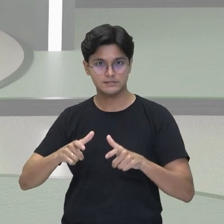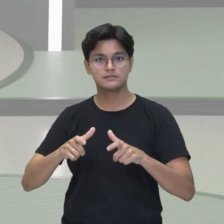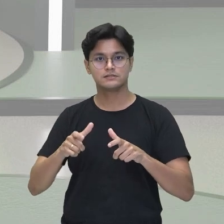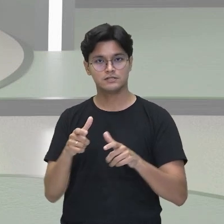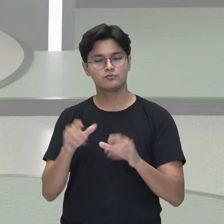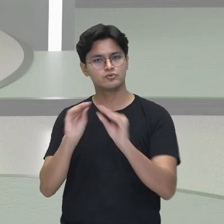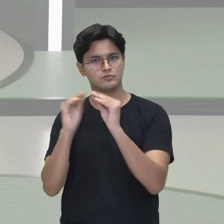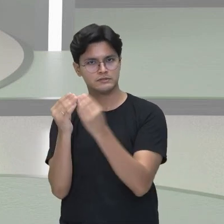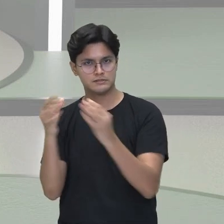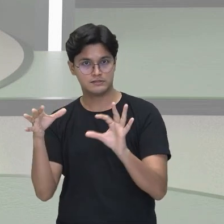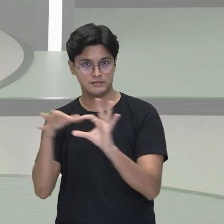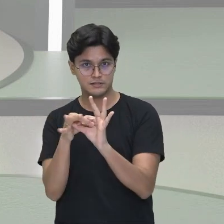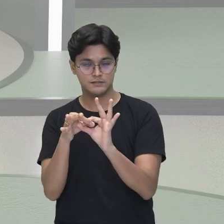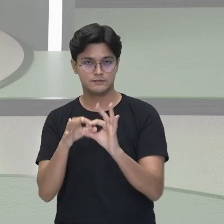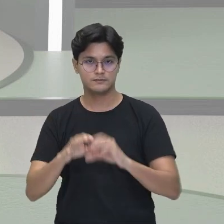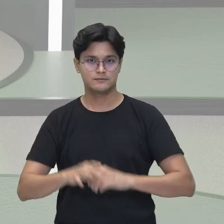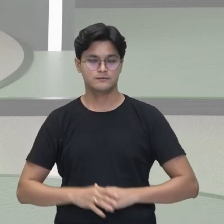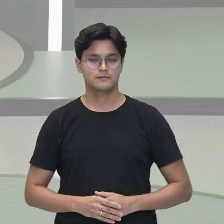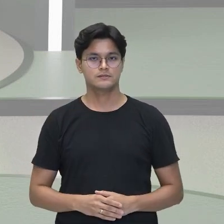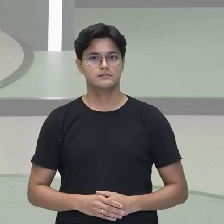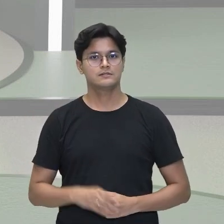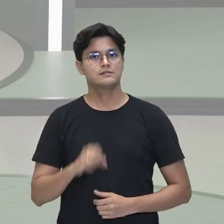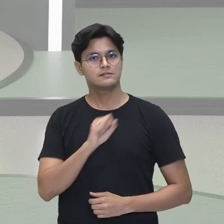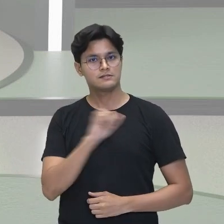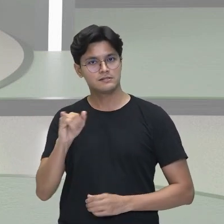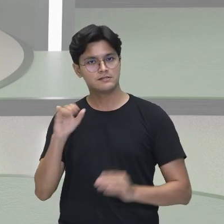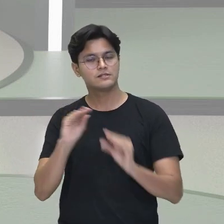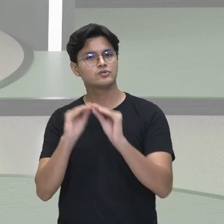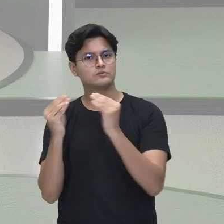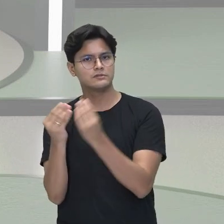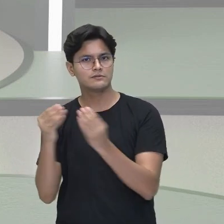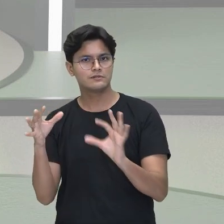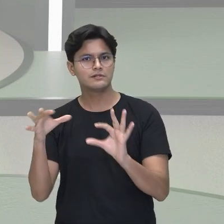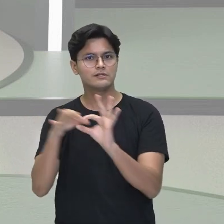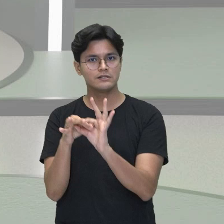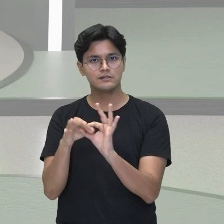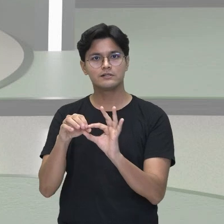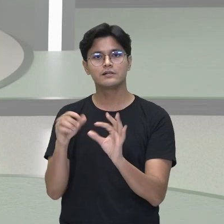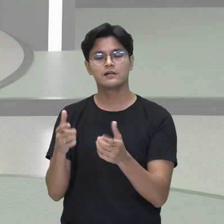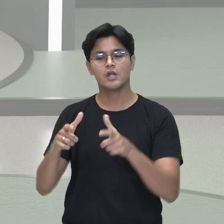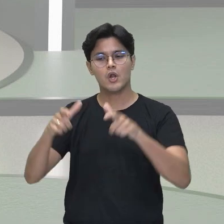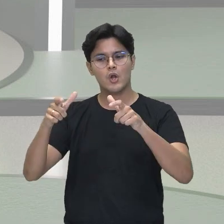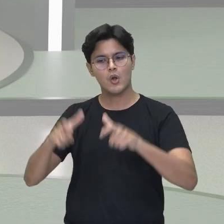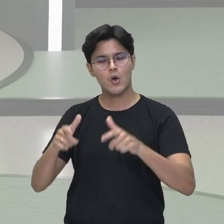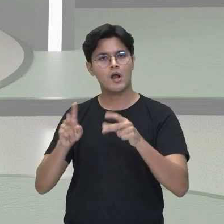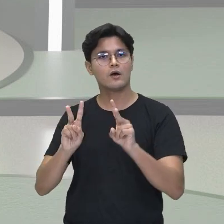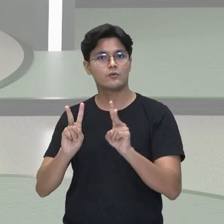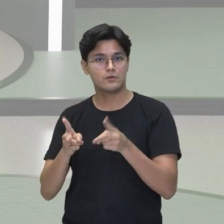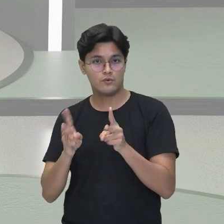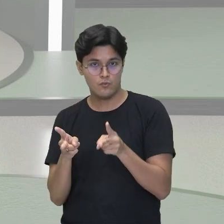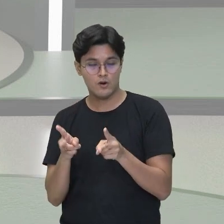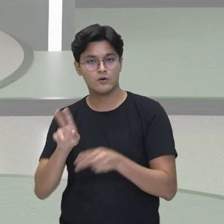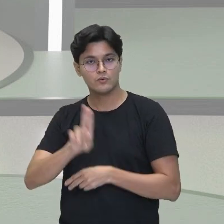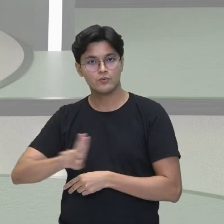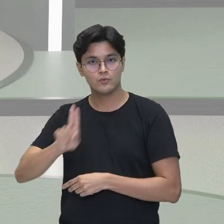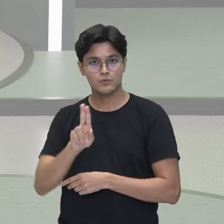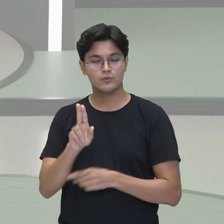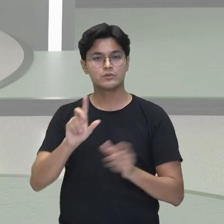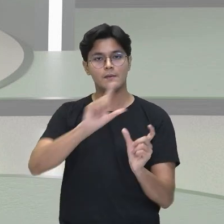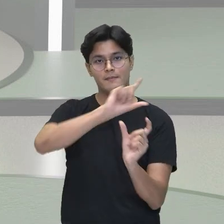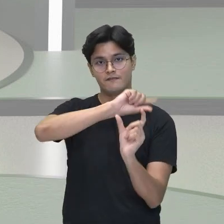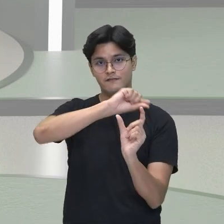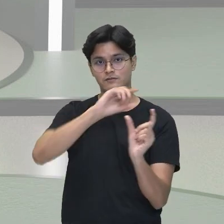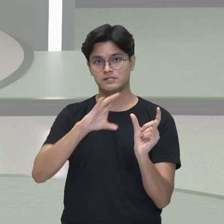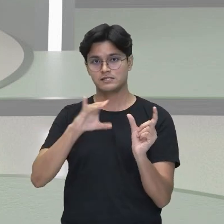ligantes. Se os ligantes estiverem do mesmo lado, uso o prefixo cis,